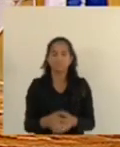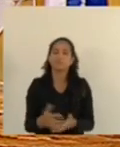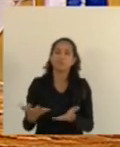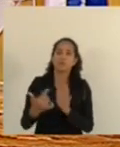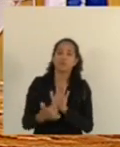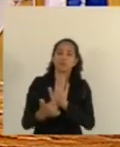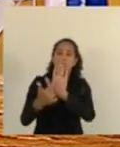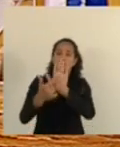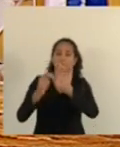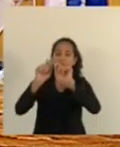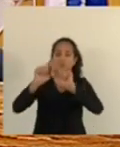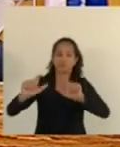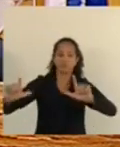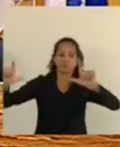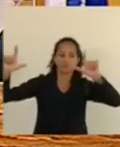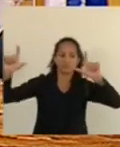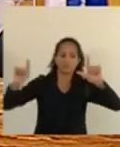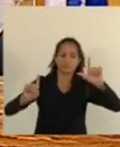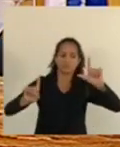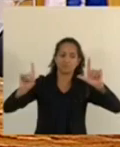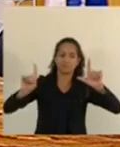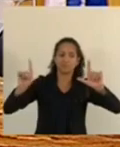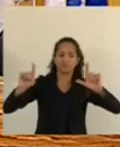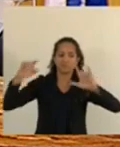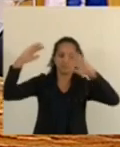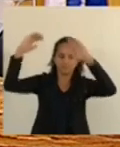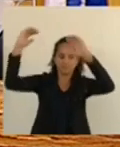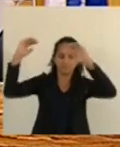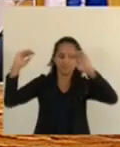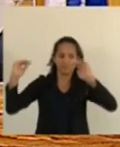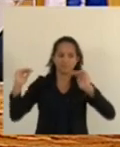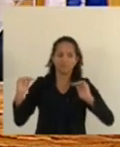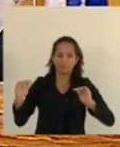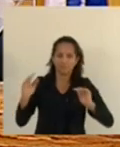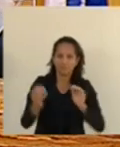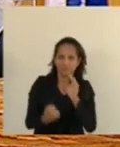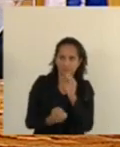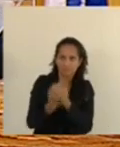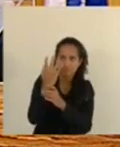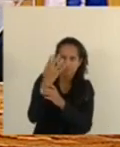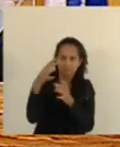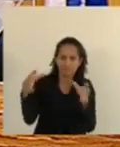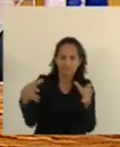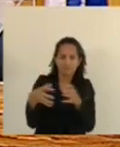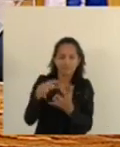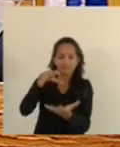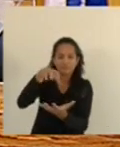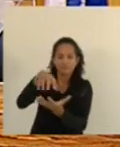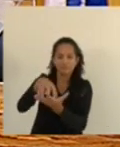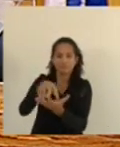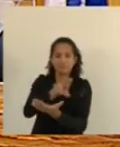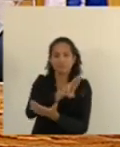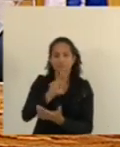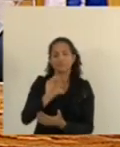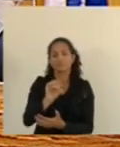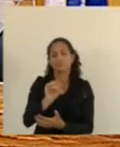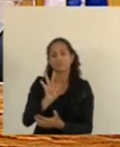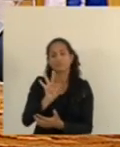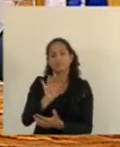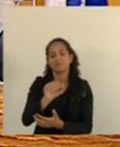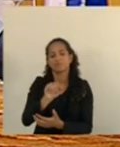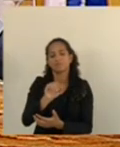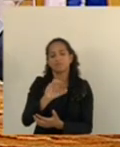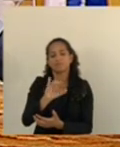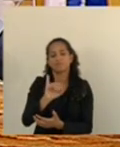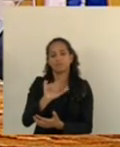tela, que nós fizemos ali a inauguração do Núcleo Tarsilicose. Estamos ali